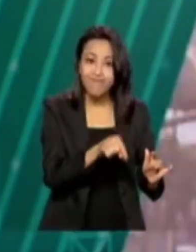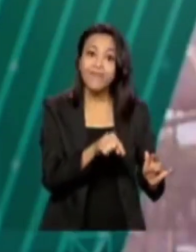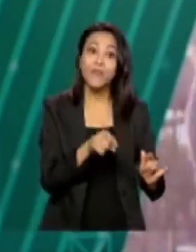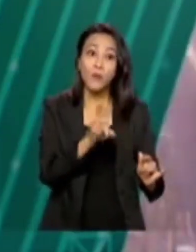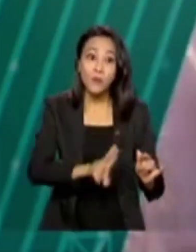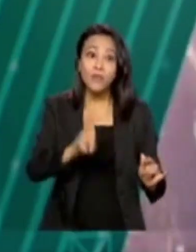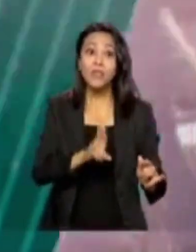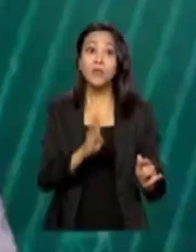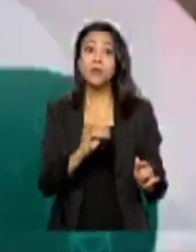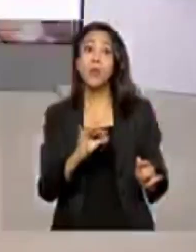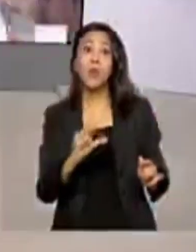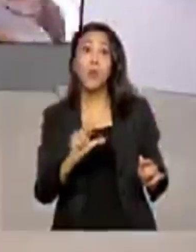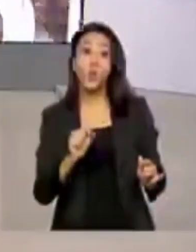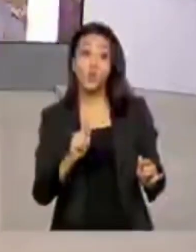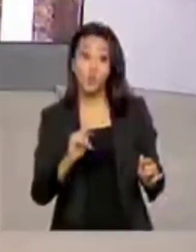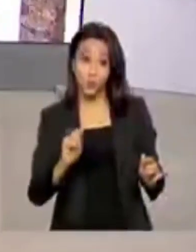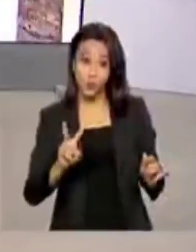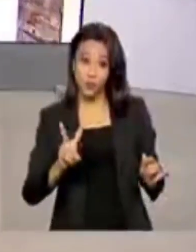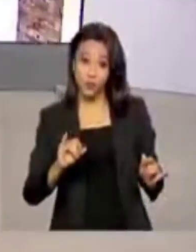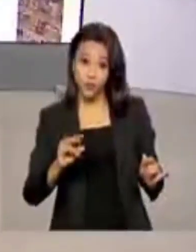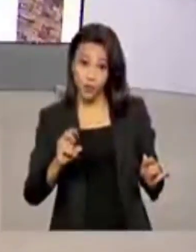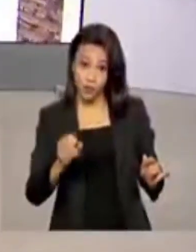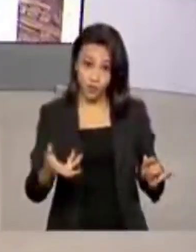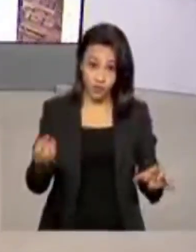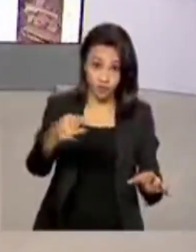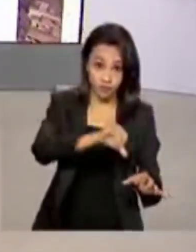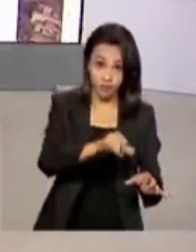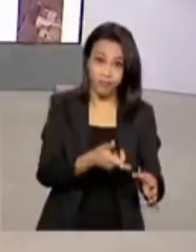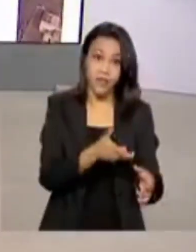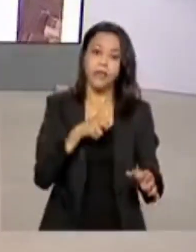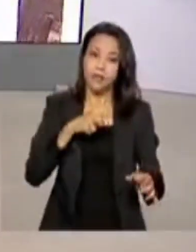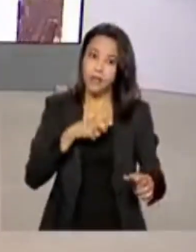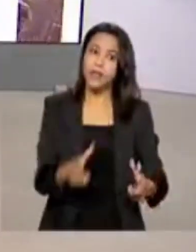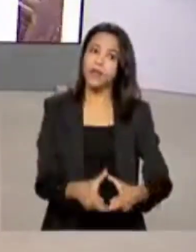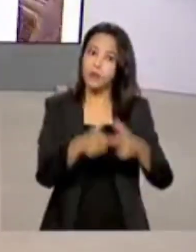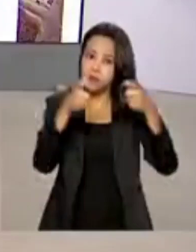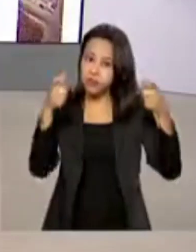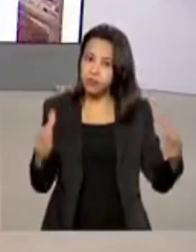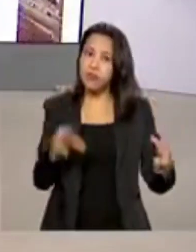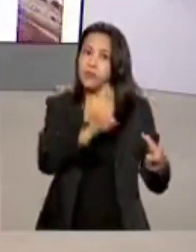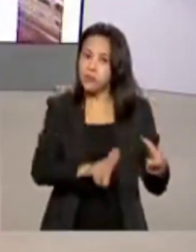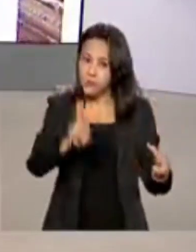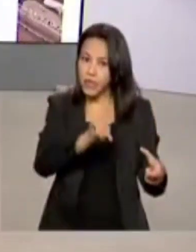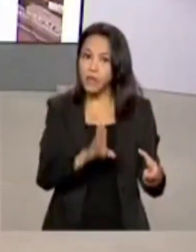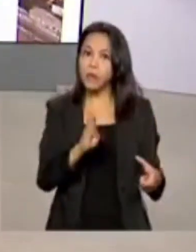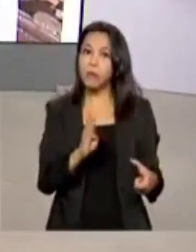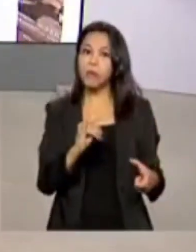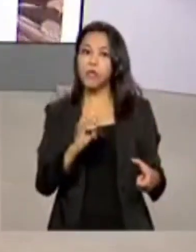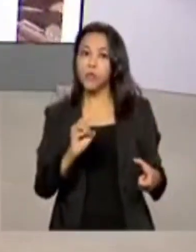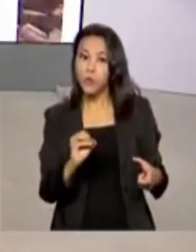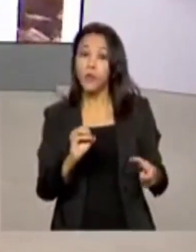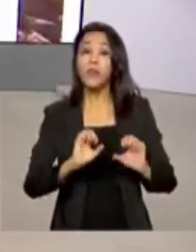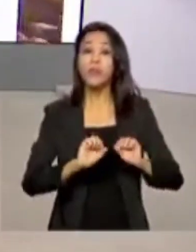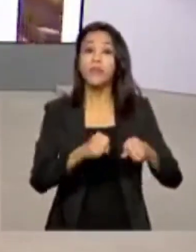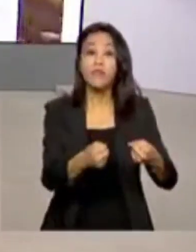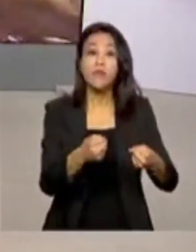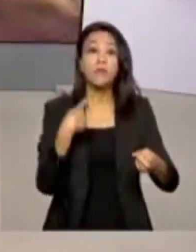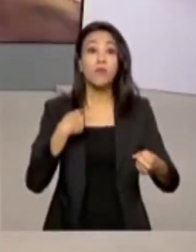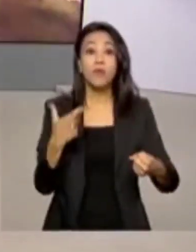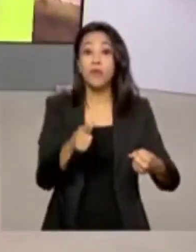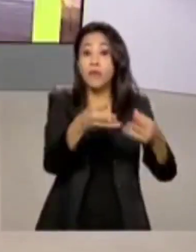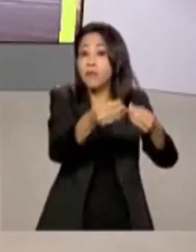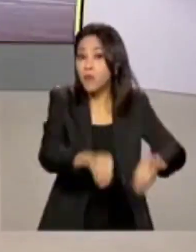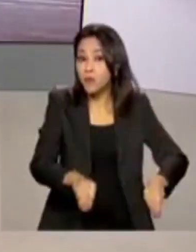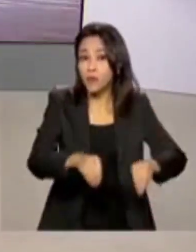biológicos vivos. O uso de biodefensivos tem crescido entre os produtores rurais por não impactar o meio ambiente,